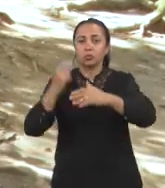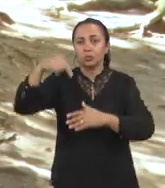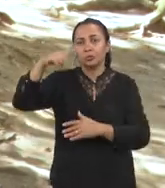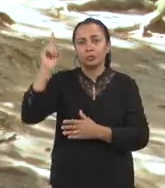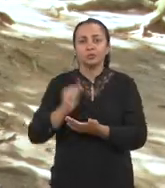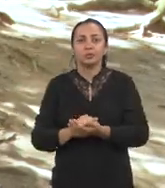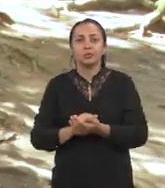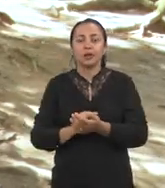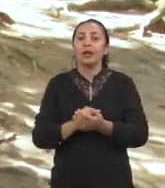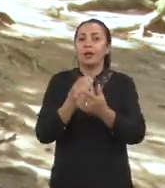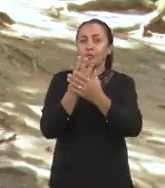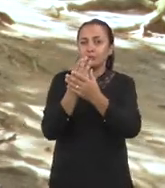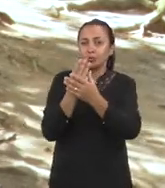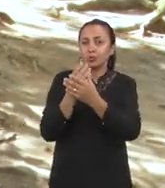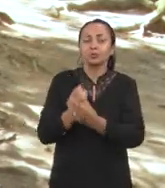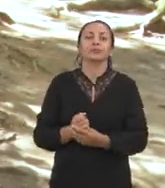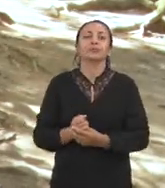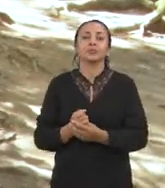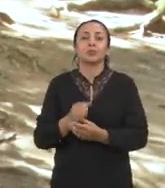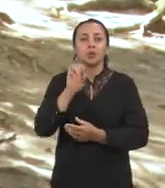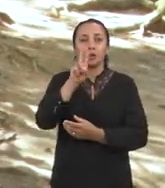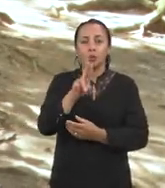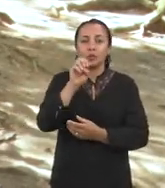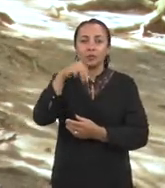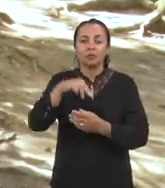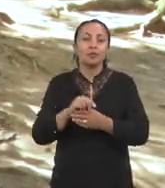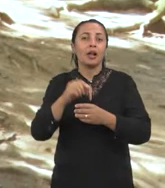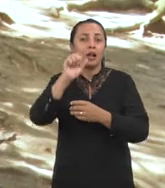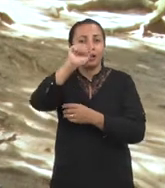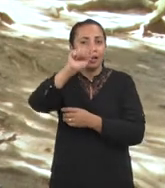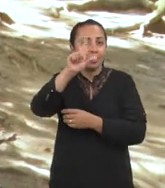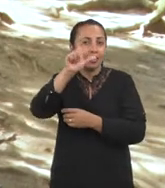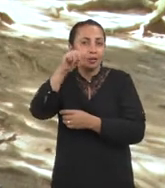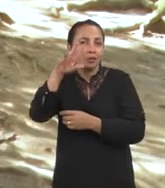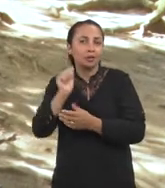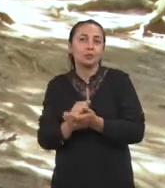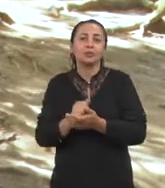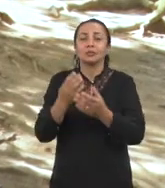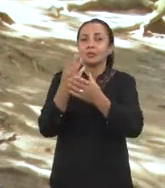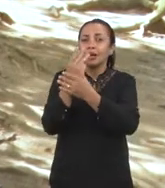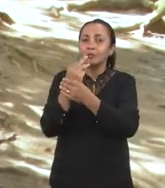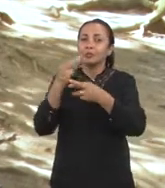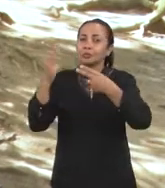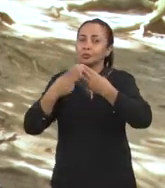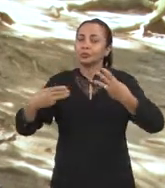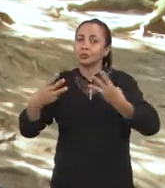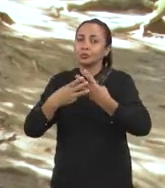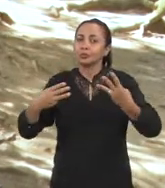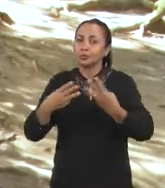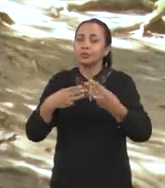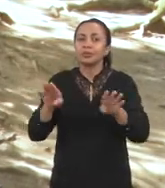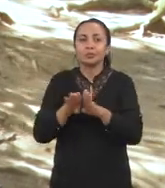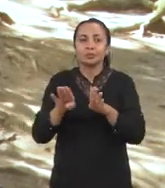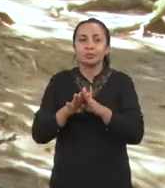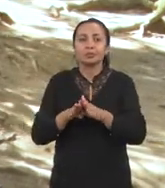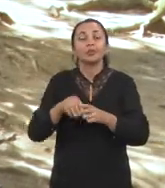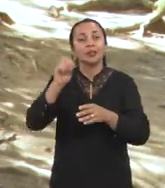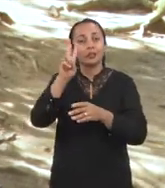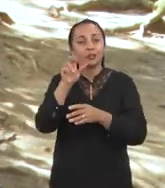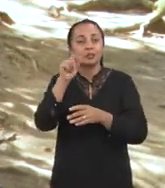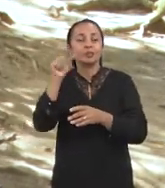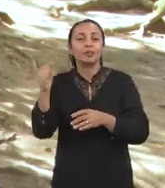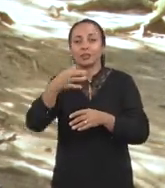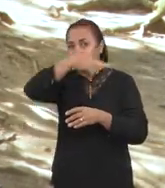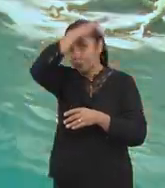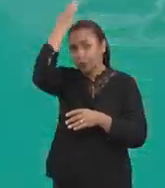Universidade Federal de Sergipe, Universidade Federal de Alagoas, Universidade Federal de Pernambuco e Universidade Federal do Vale do São